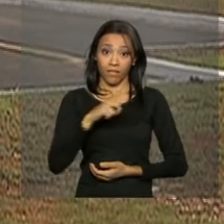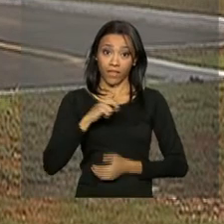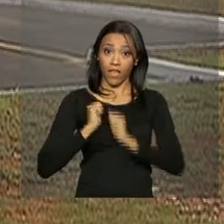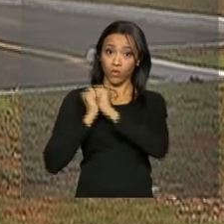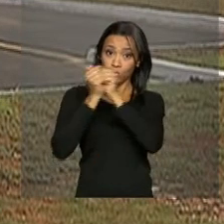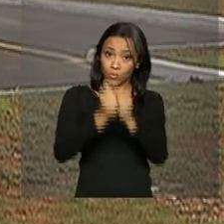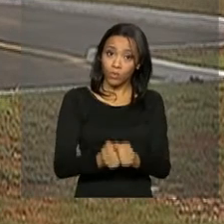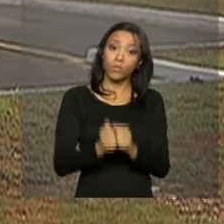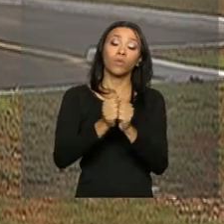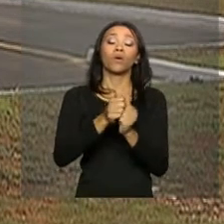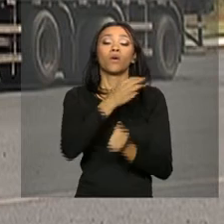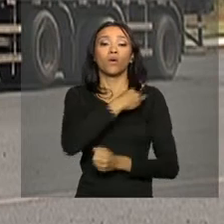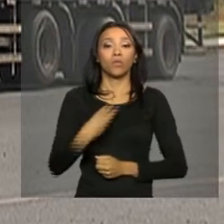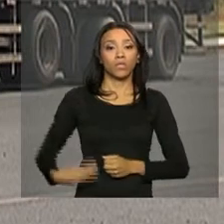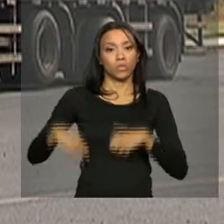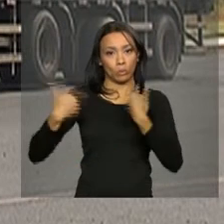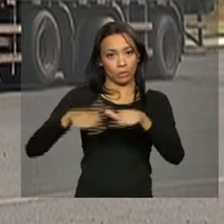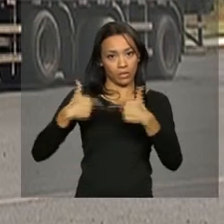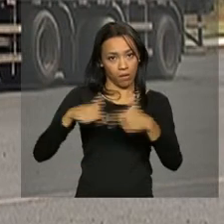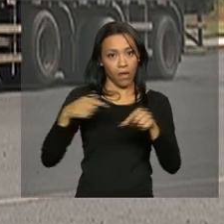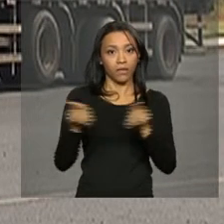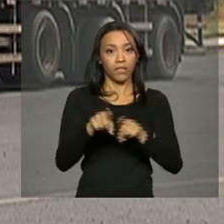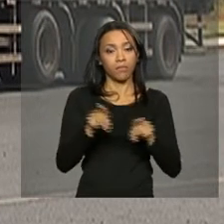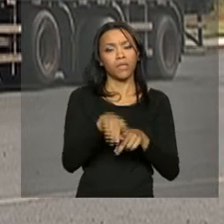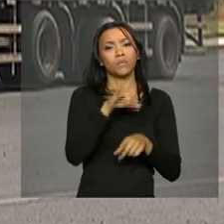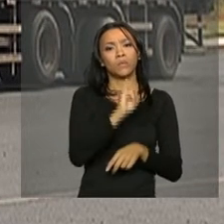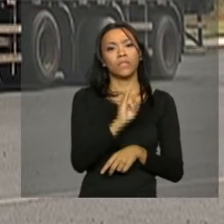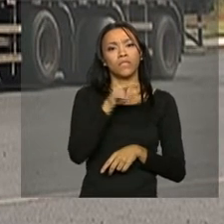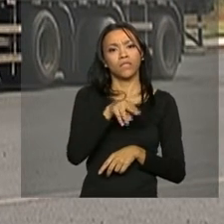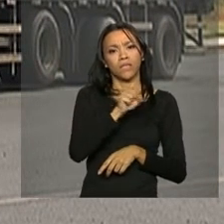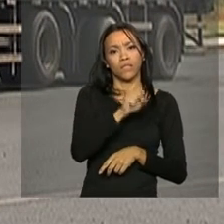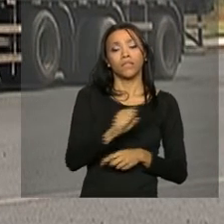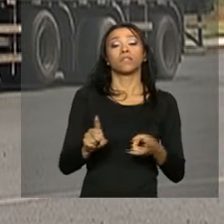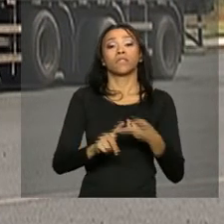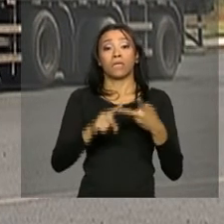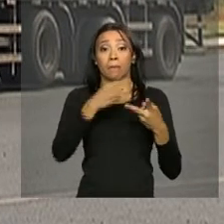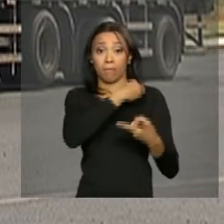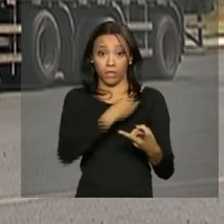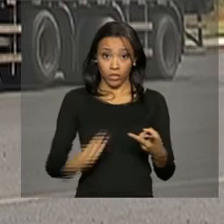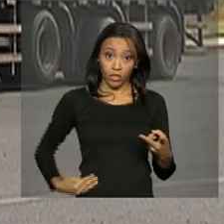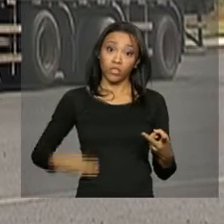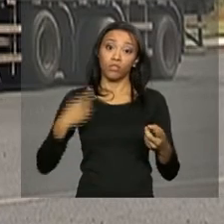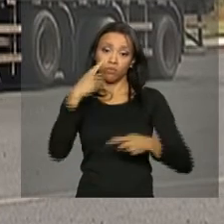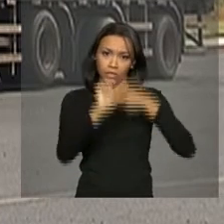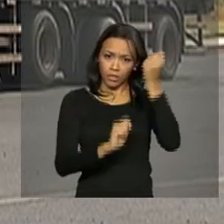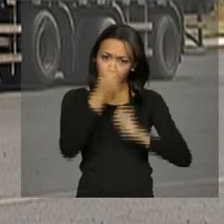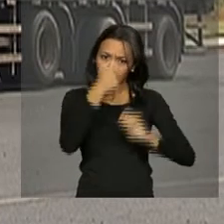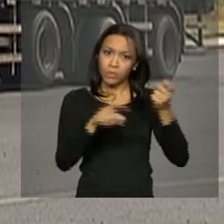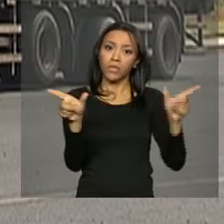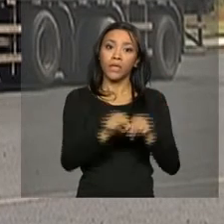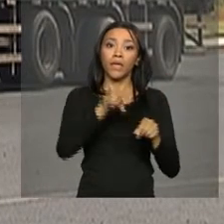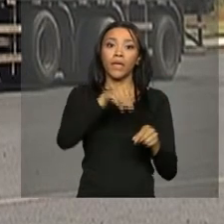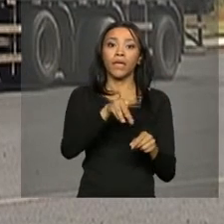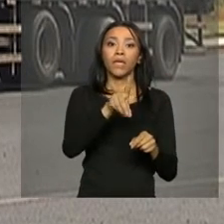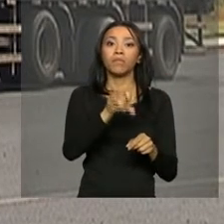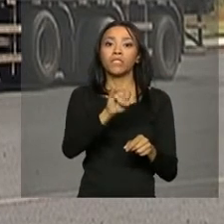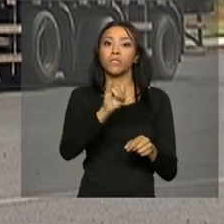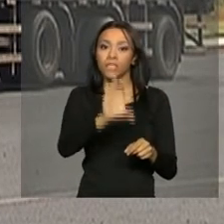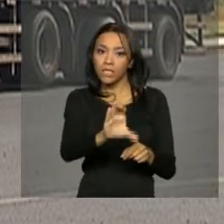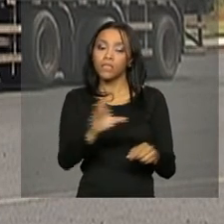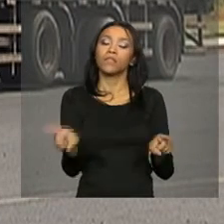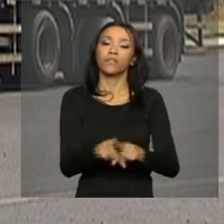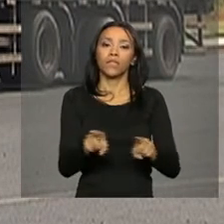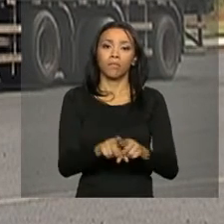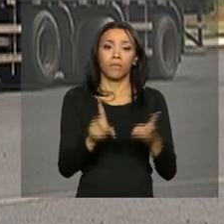ministro do Trabalho e Previdência Social, Miguel Rosseto, do ministro do Desenvolvimento, Indústria e Comércio Exterior, Armando Monteiro,